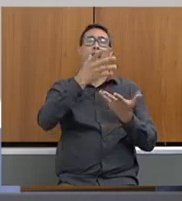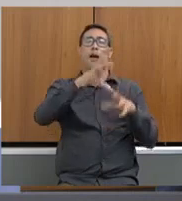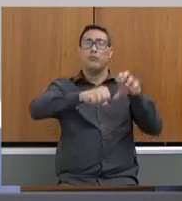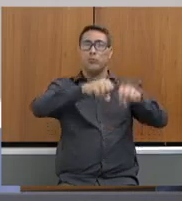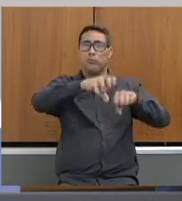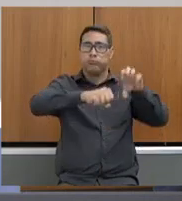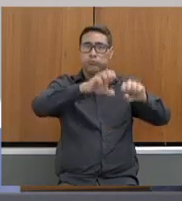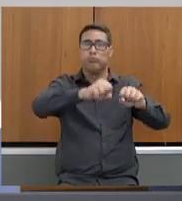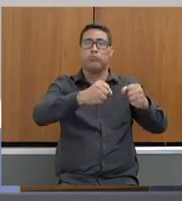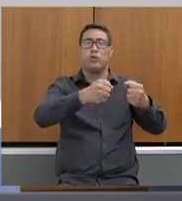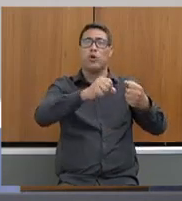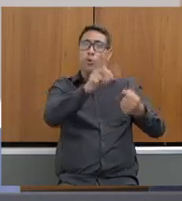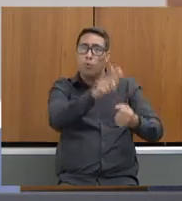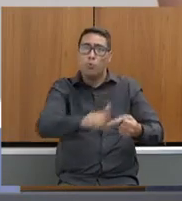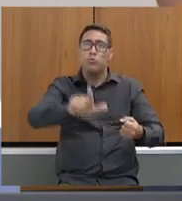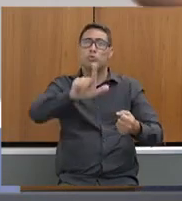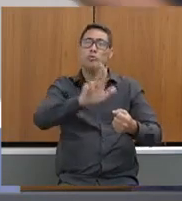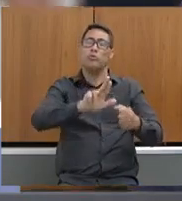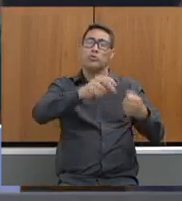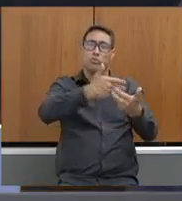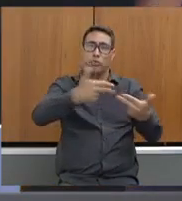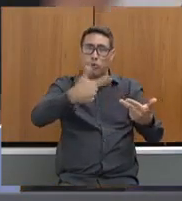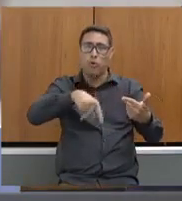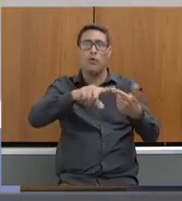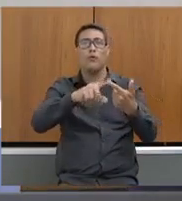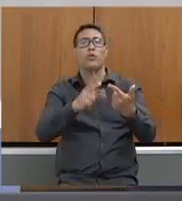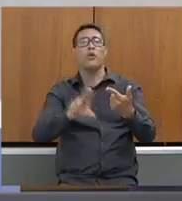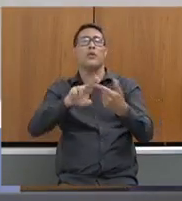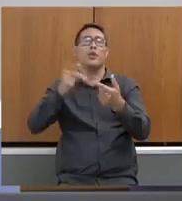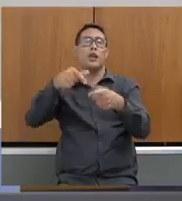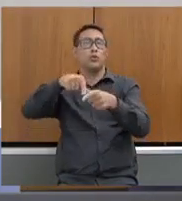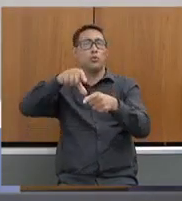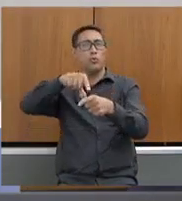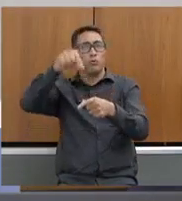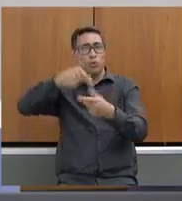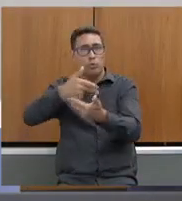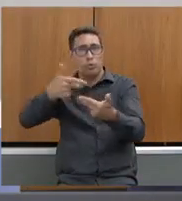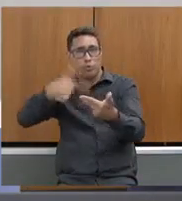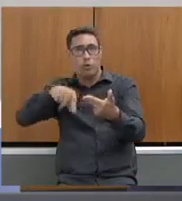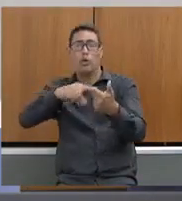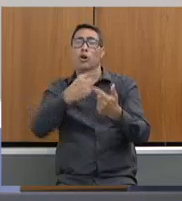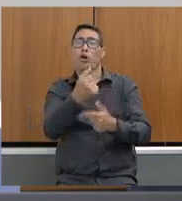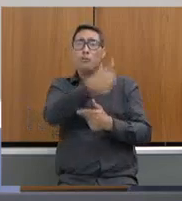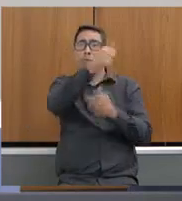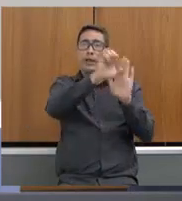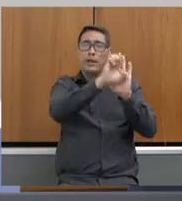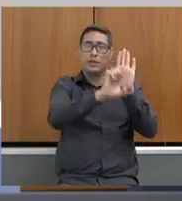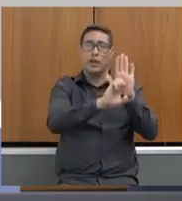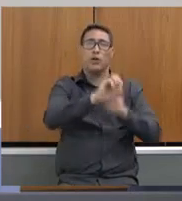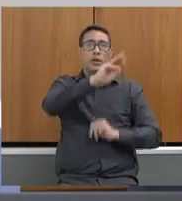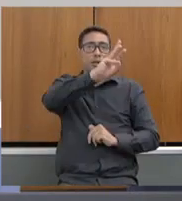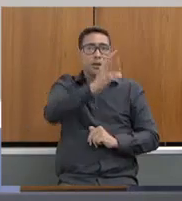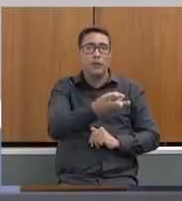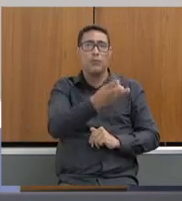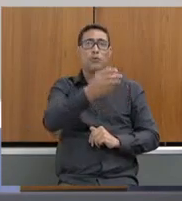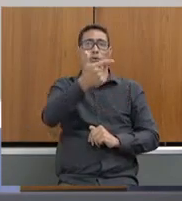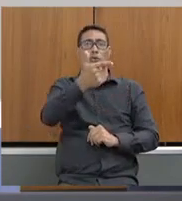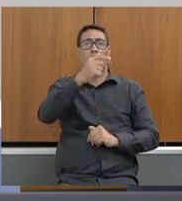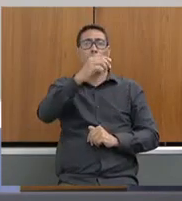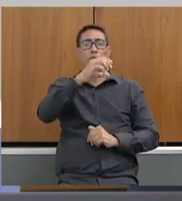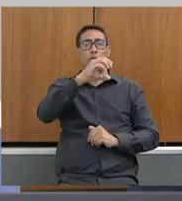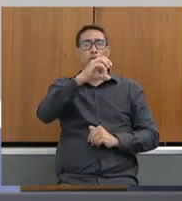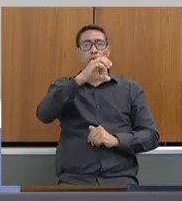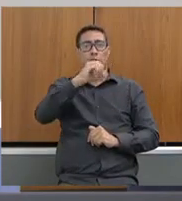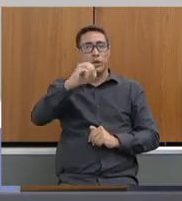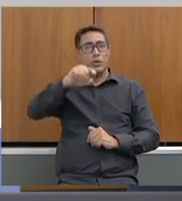seletiva nos municípios, através de consórcios intermunicipais. O primeiro edital com repasse de 3 milhões e 200 mil para